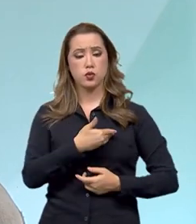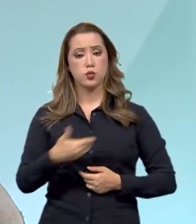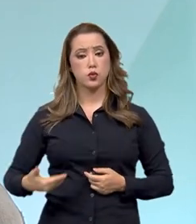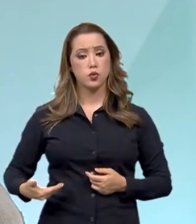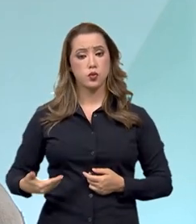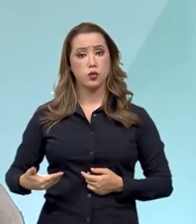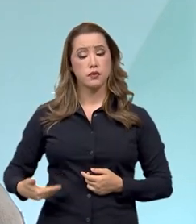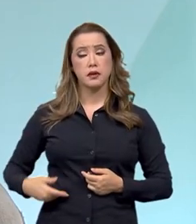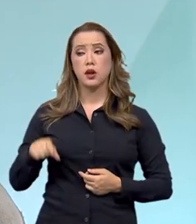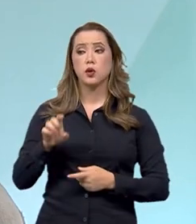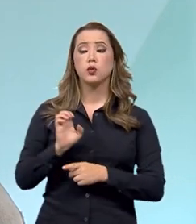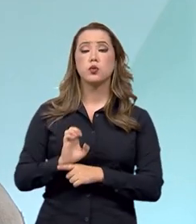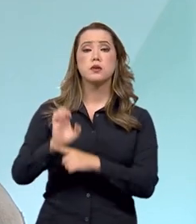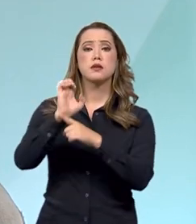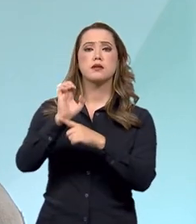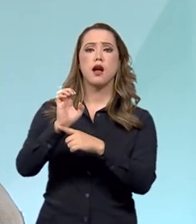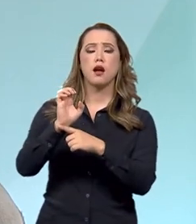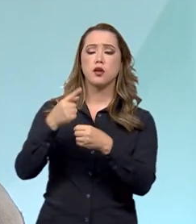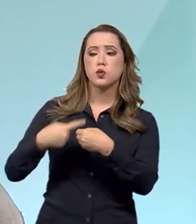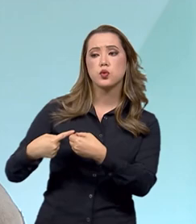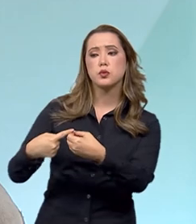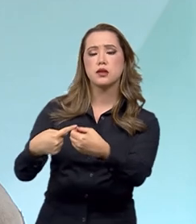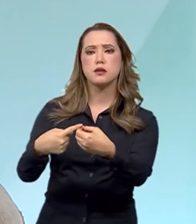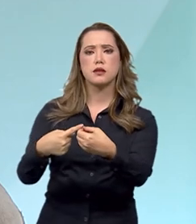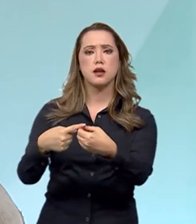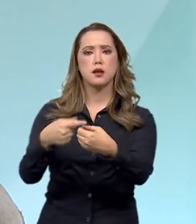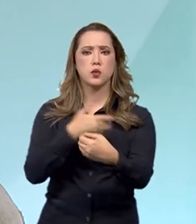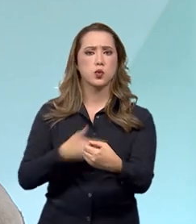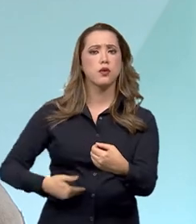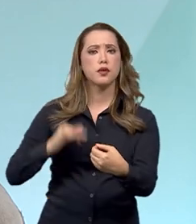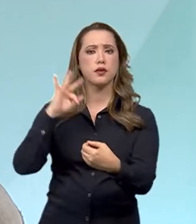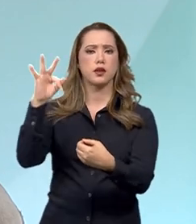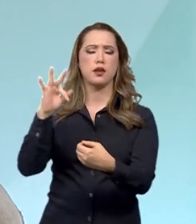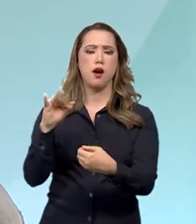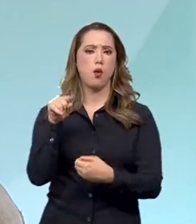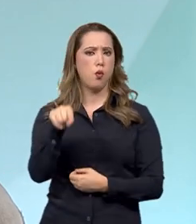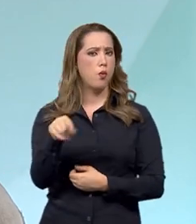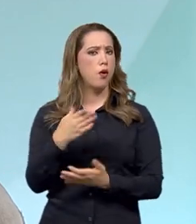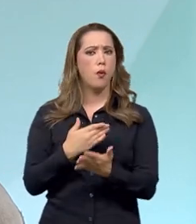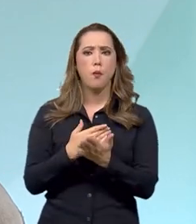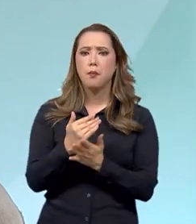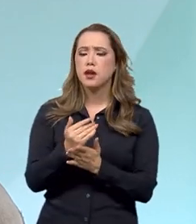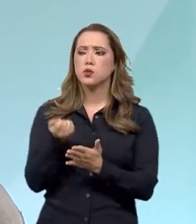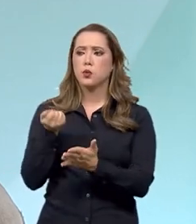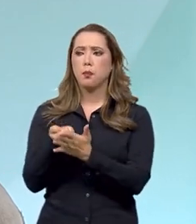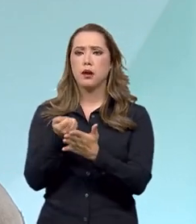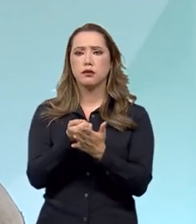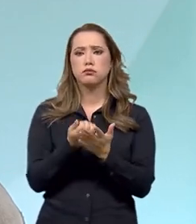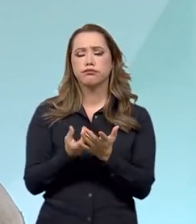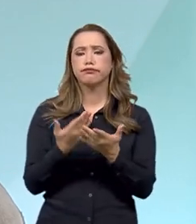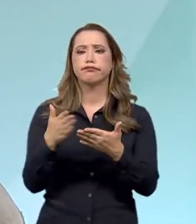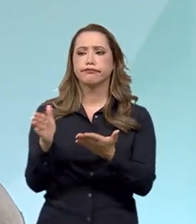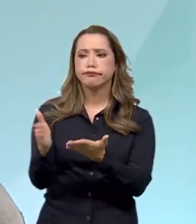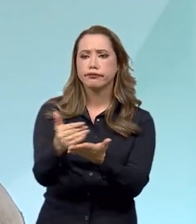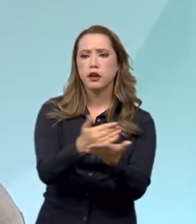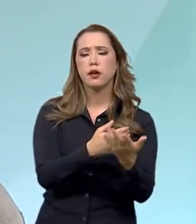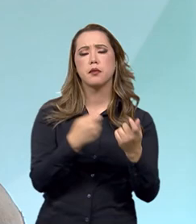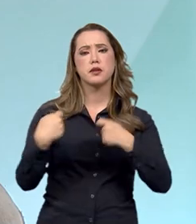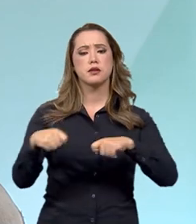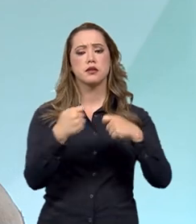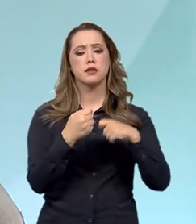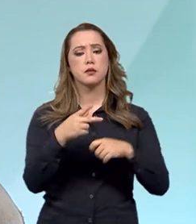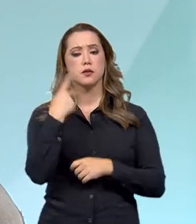É a fonte sem a qual a gente não conseguiria implementar políticas públicas importantes,